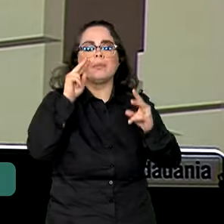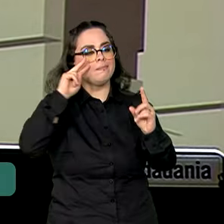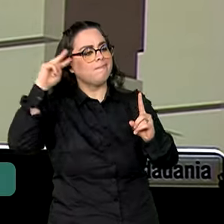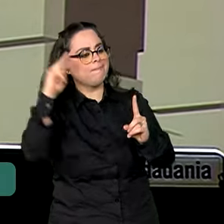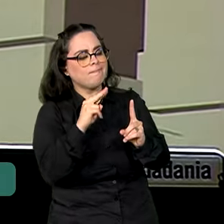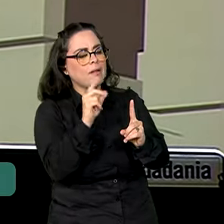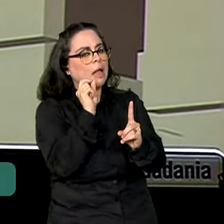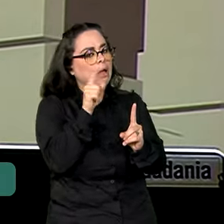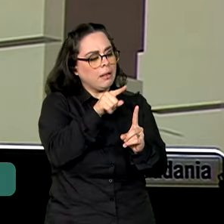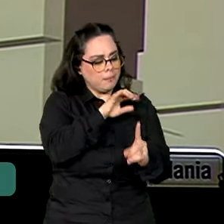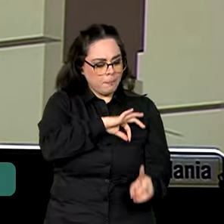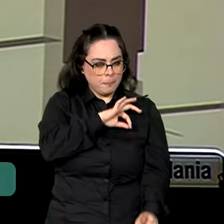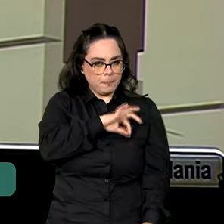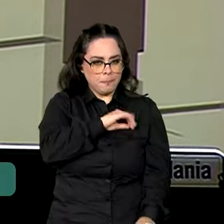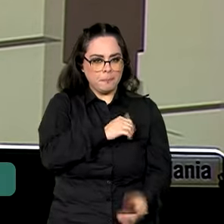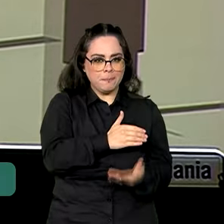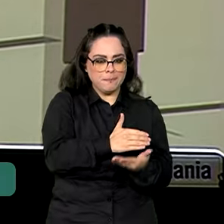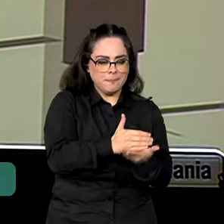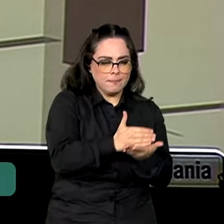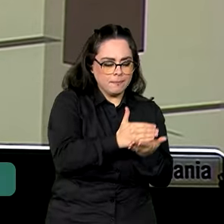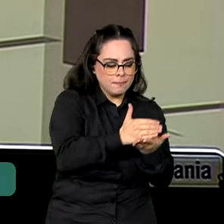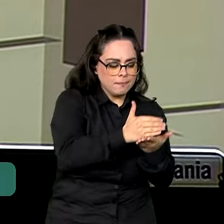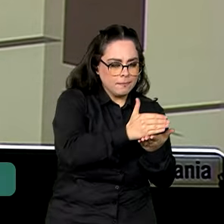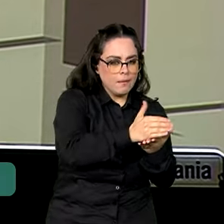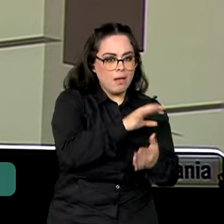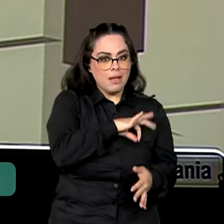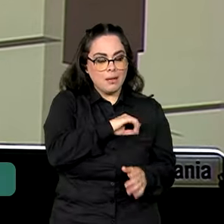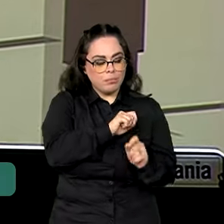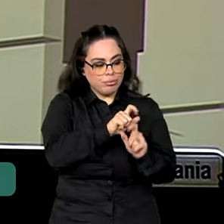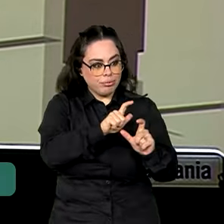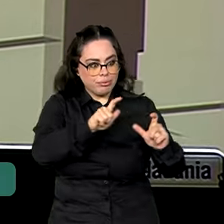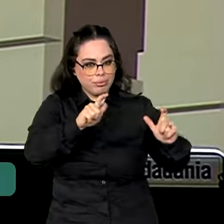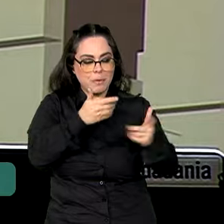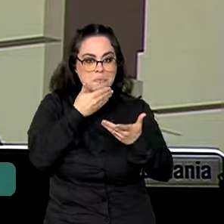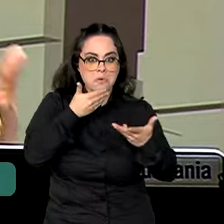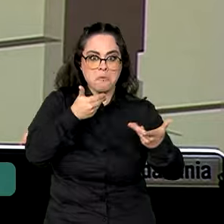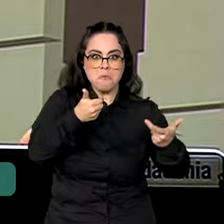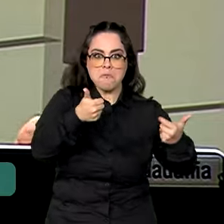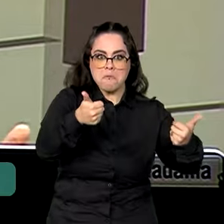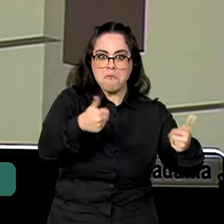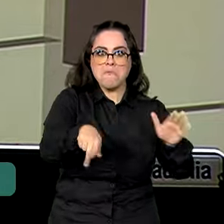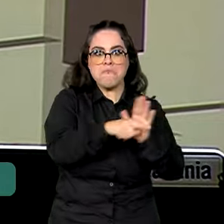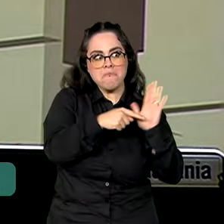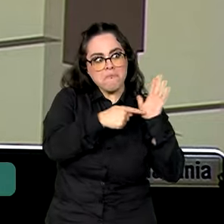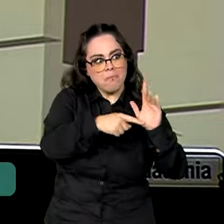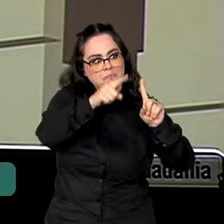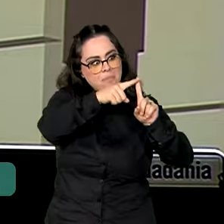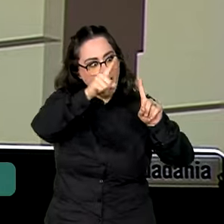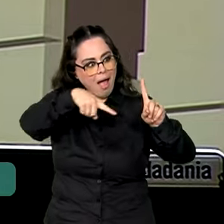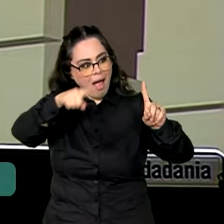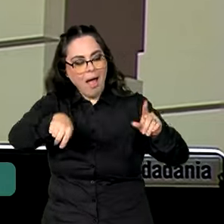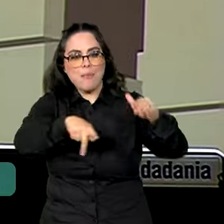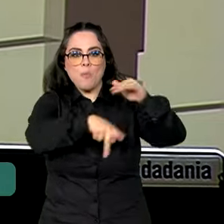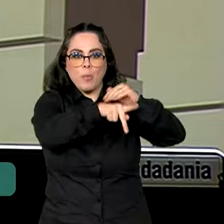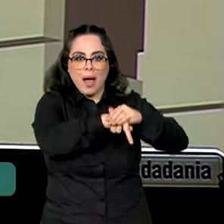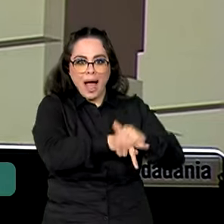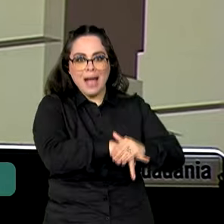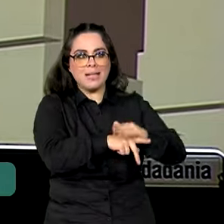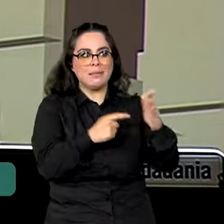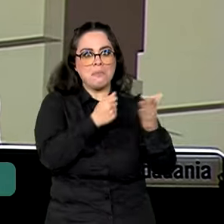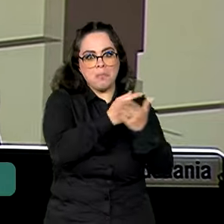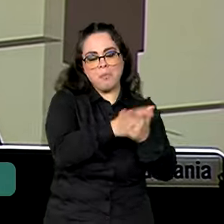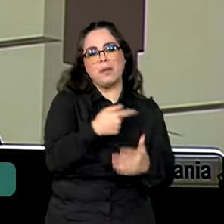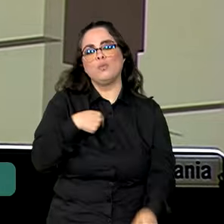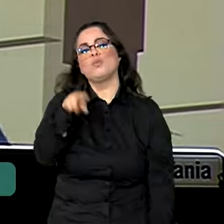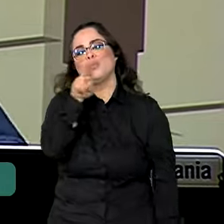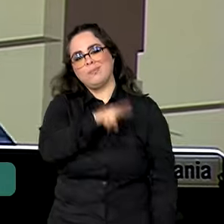para o quanto a renda estava crescendo, quanto que a gente conseguia ver o reflexo desse crescimento da renda apresentar em consumo, apresentar em poupança, e eu já usei